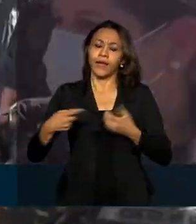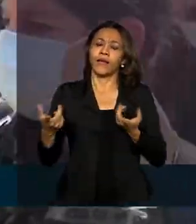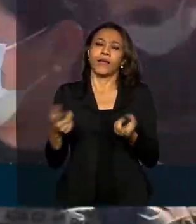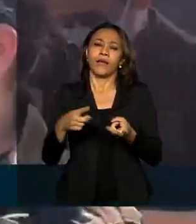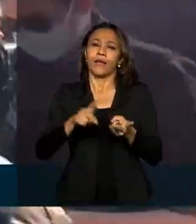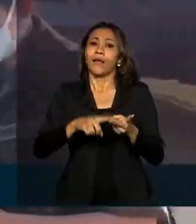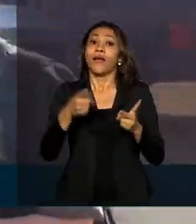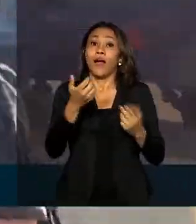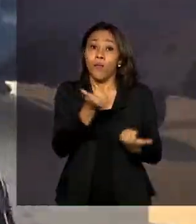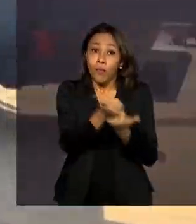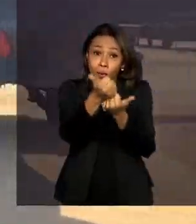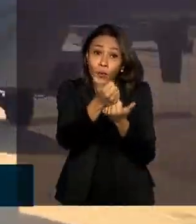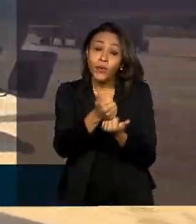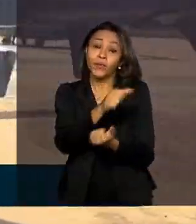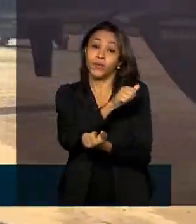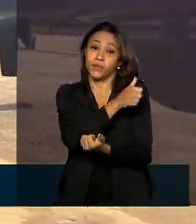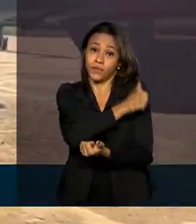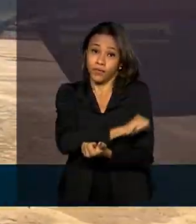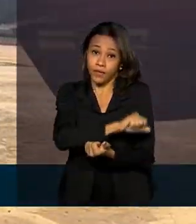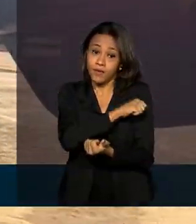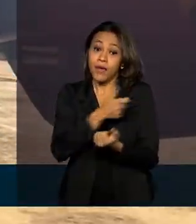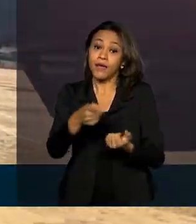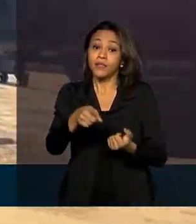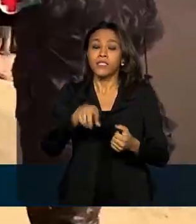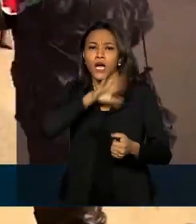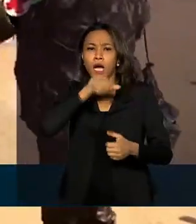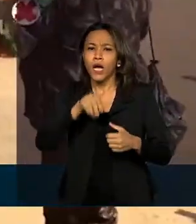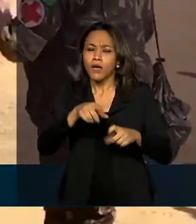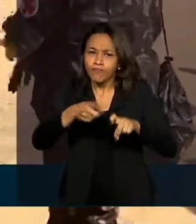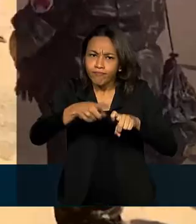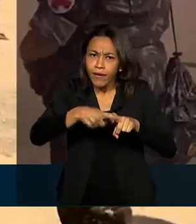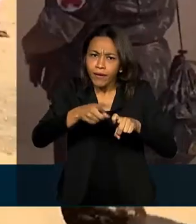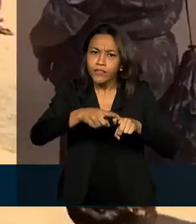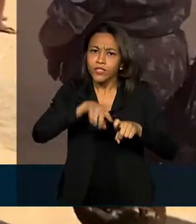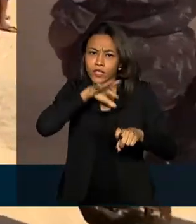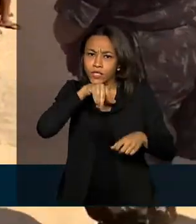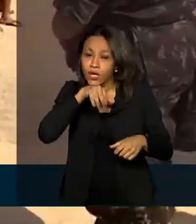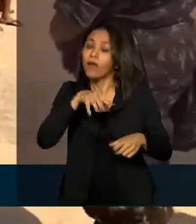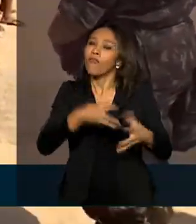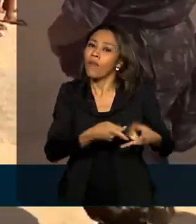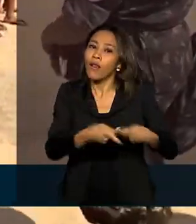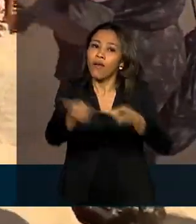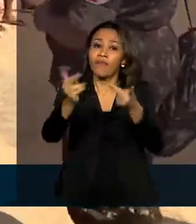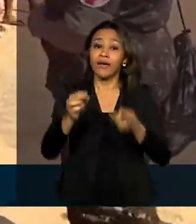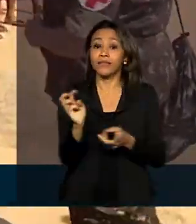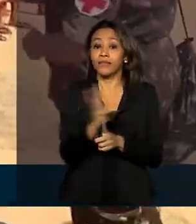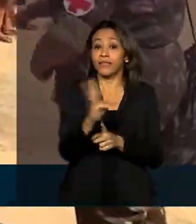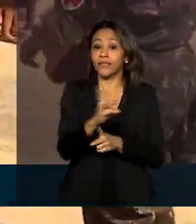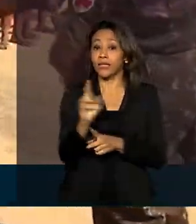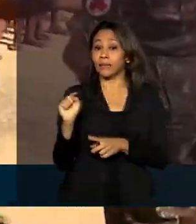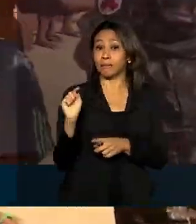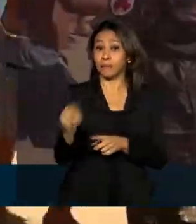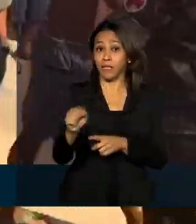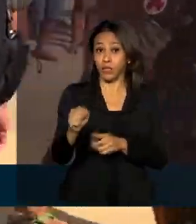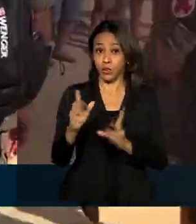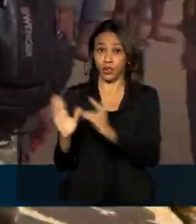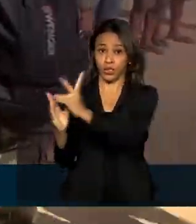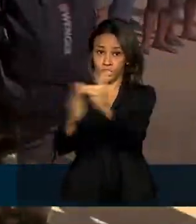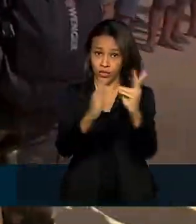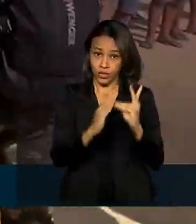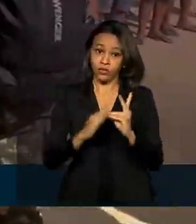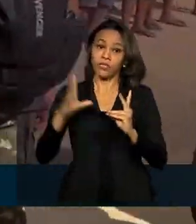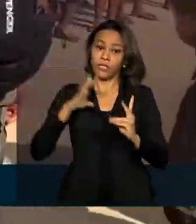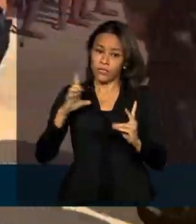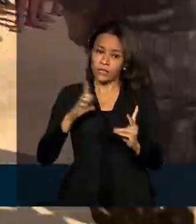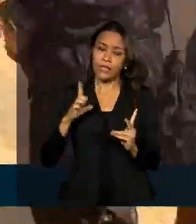enfermagem e veterinários foram levar atendimento a cerca de 33 mil indígenas que sofrem com